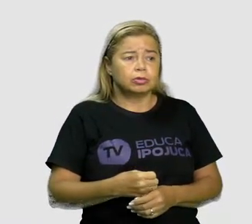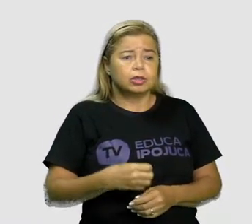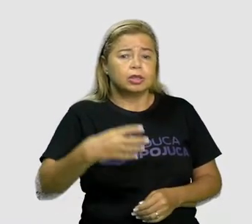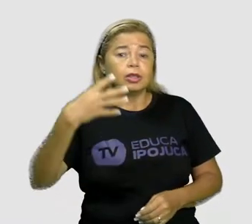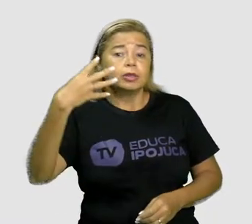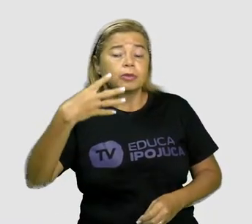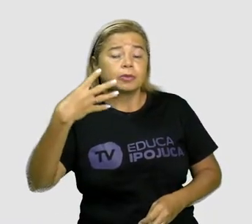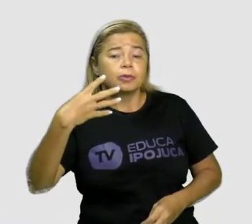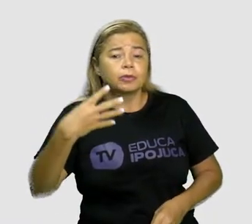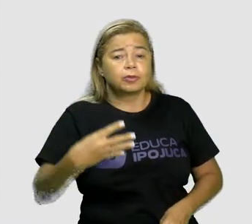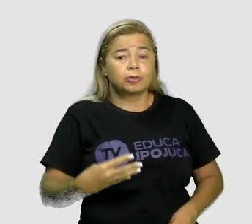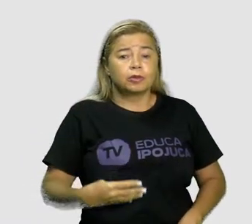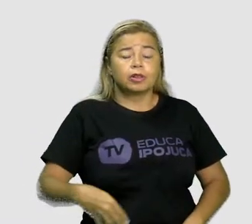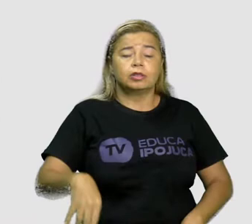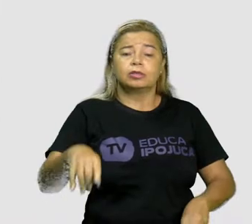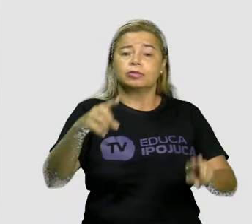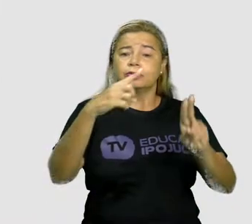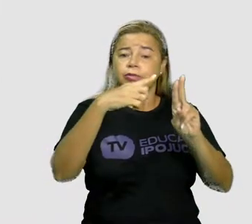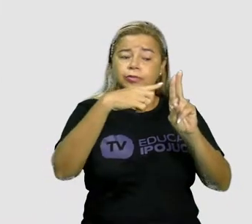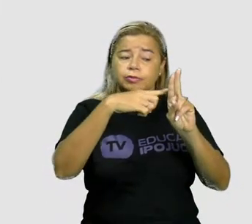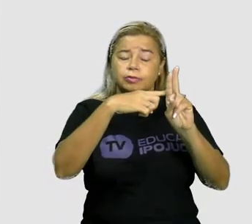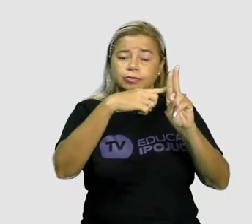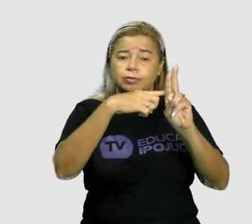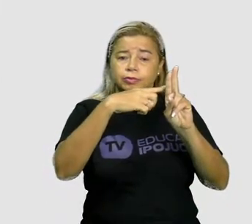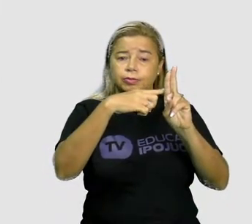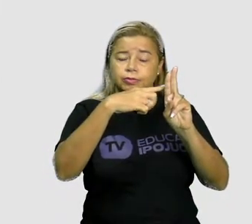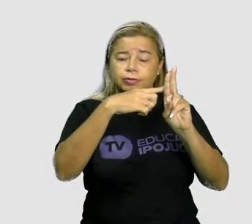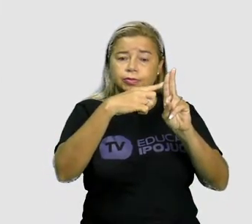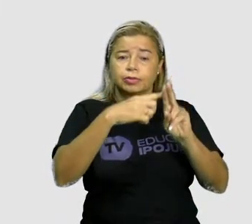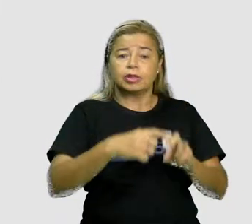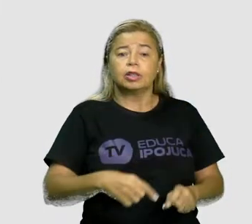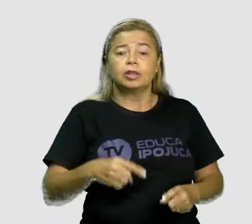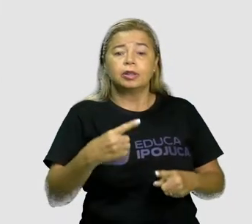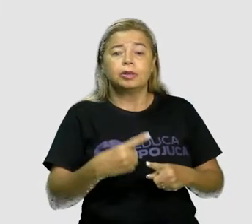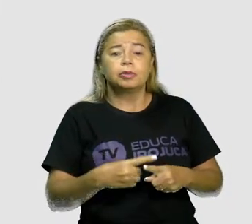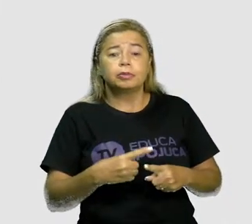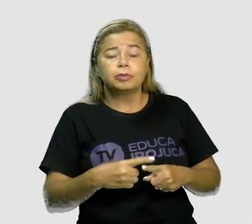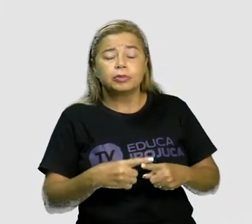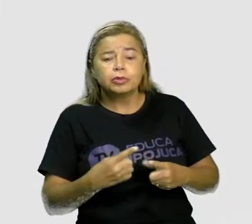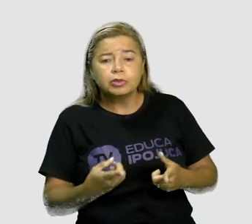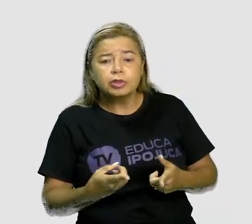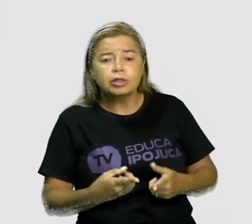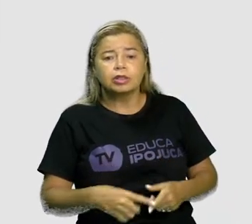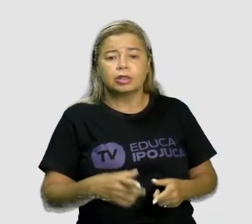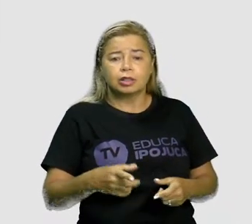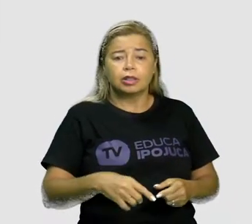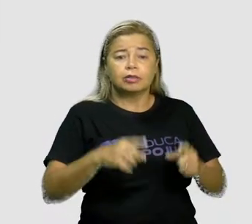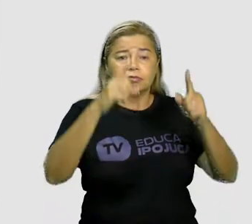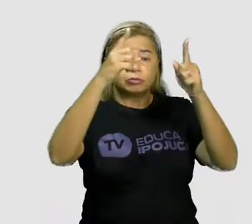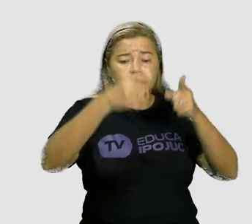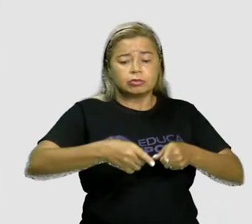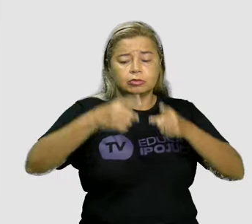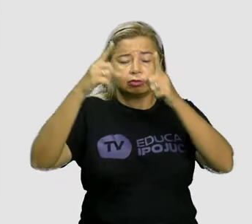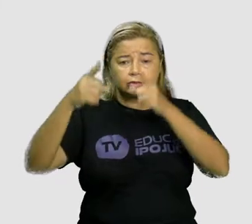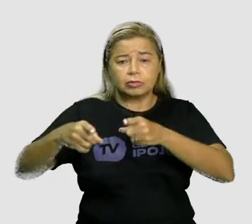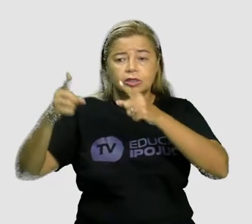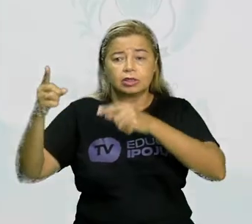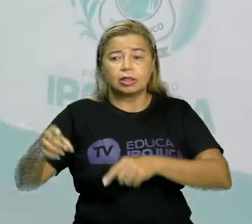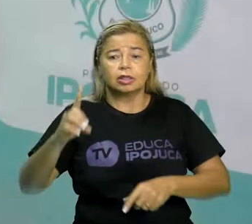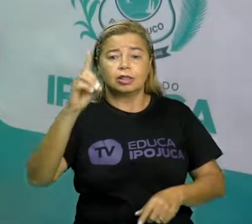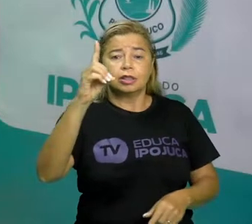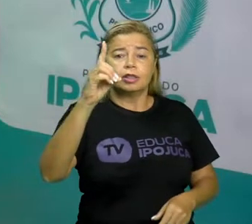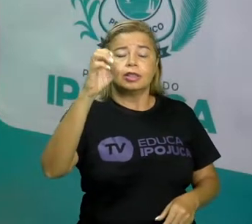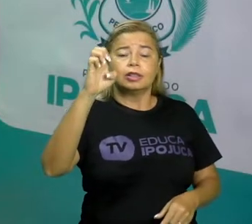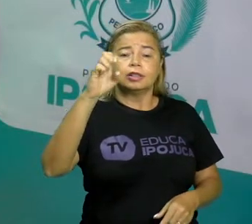dezena. Por que quatro dezena? Porque está na casa das dezenas. Se aqui eu tenho unidade,